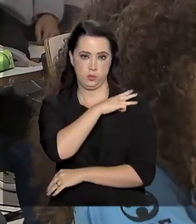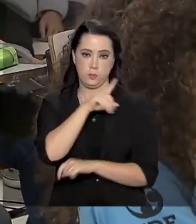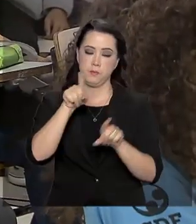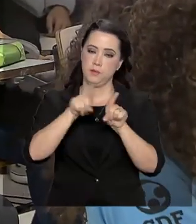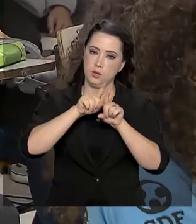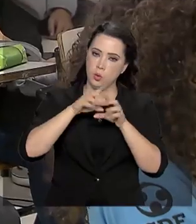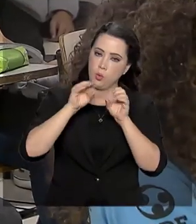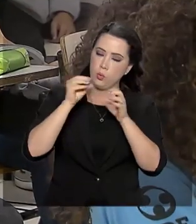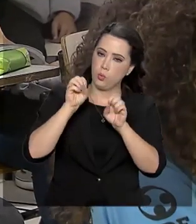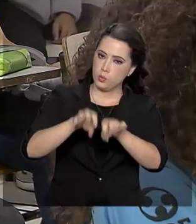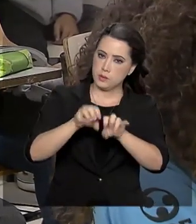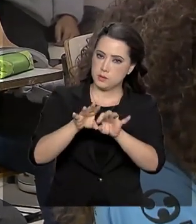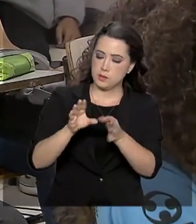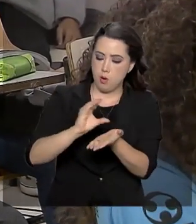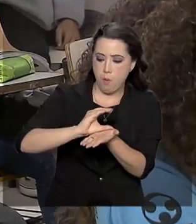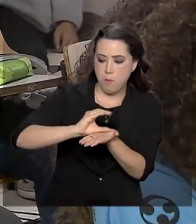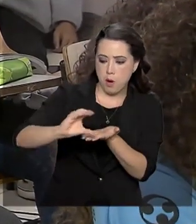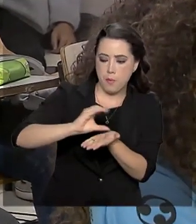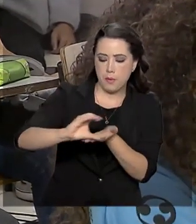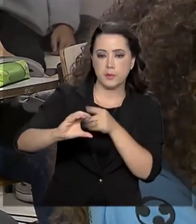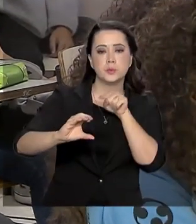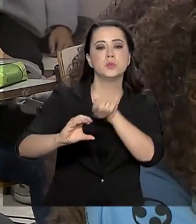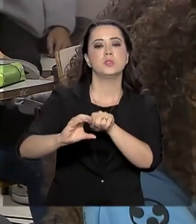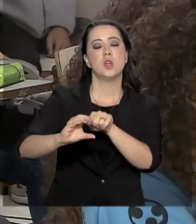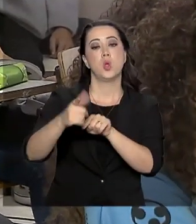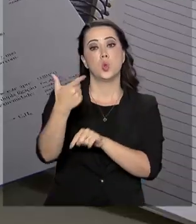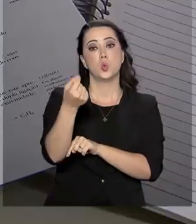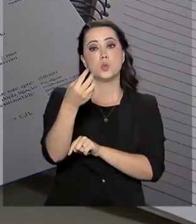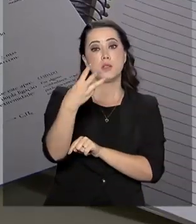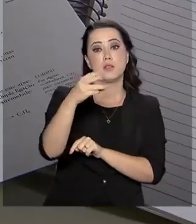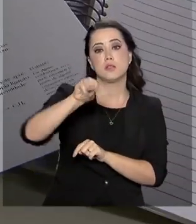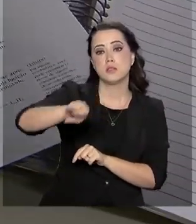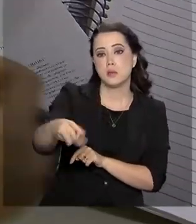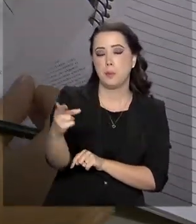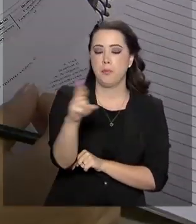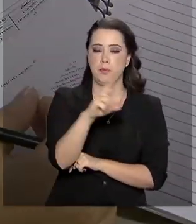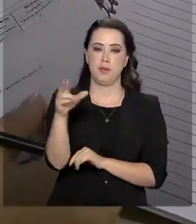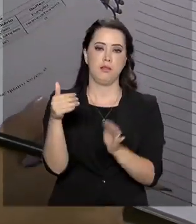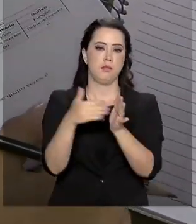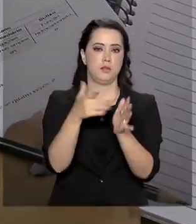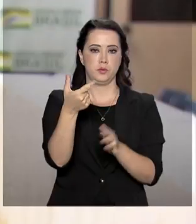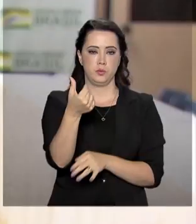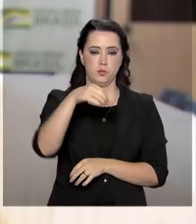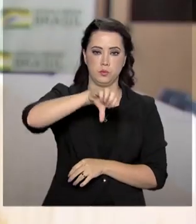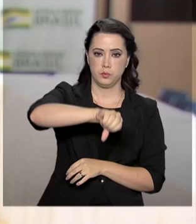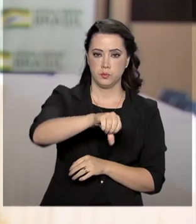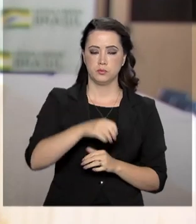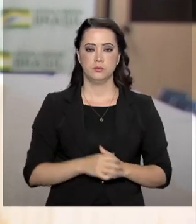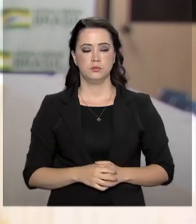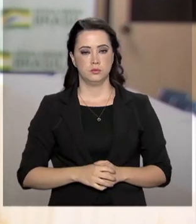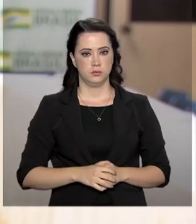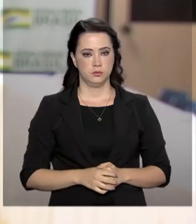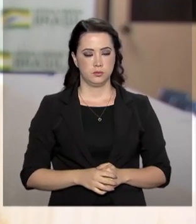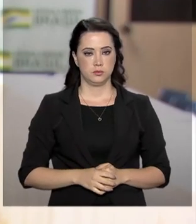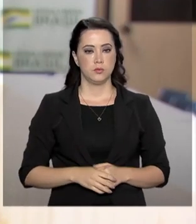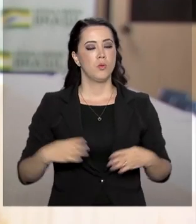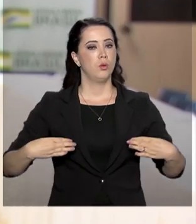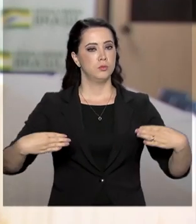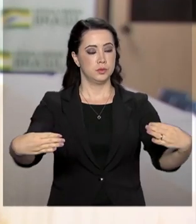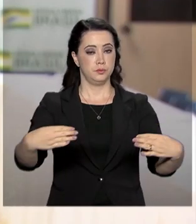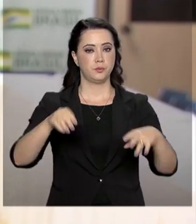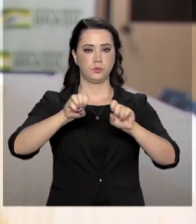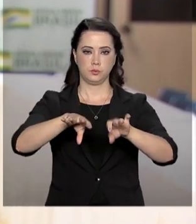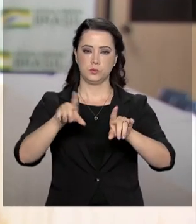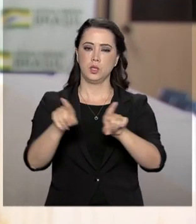com investimentos que somam 230 milhões de reais até o fim de 2019. O Ministério da Educação também quer levar